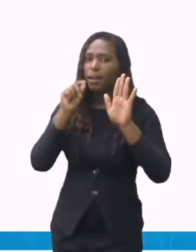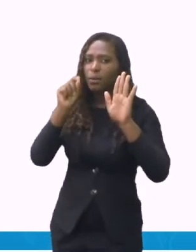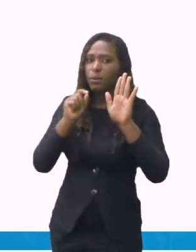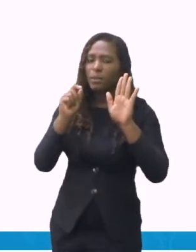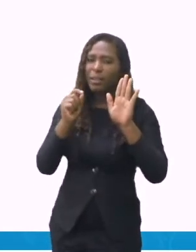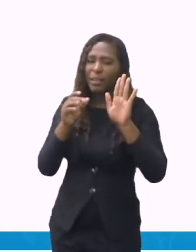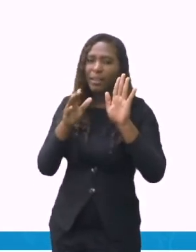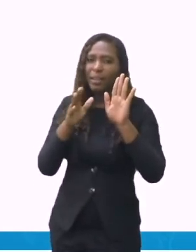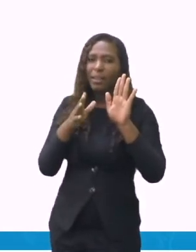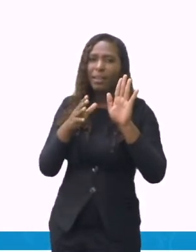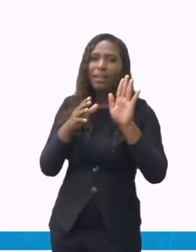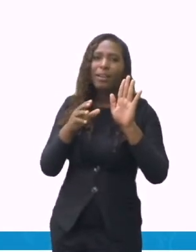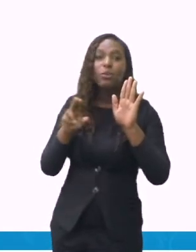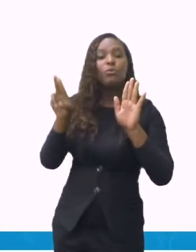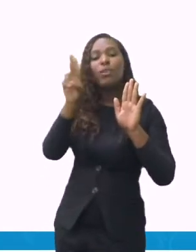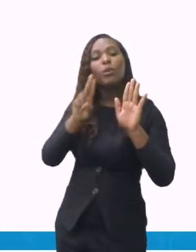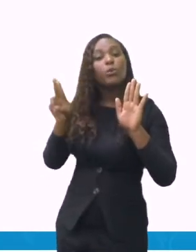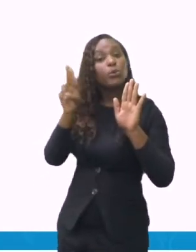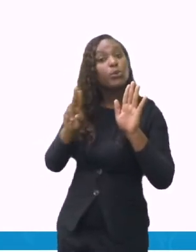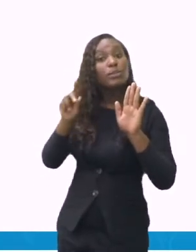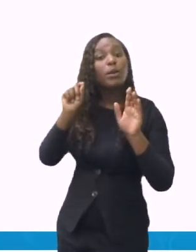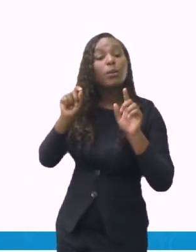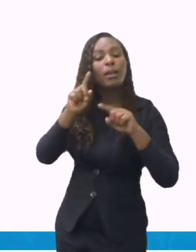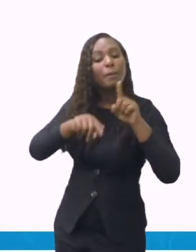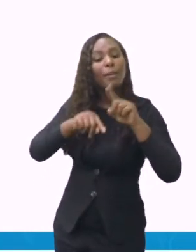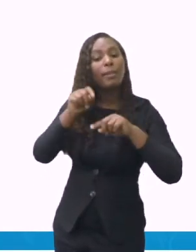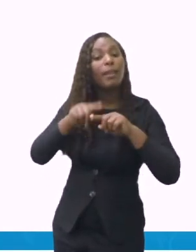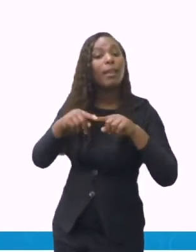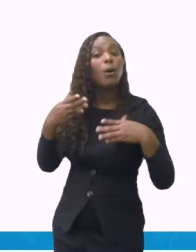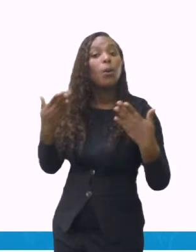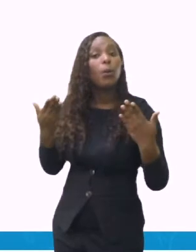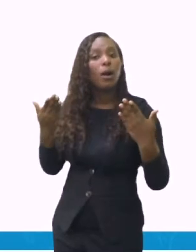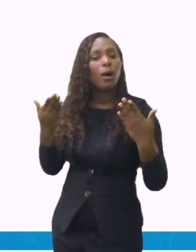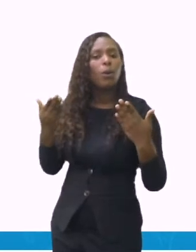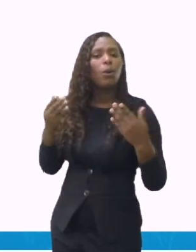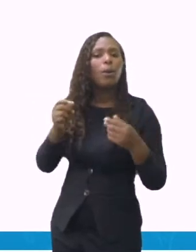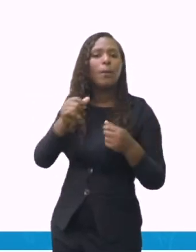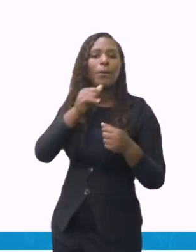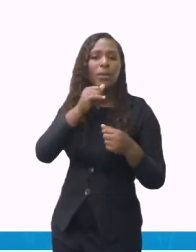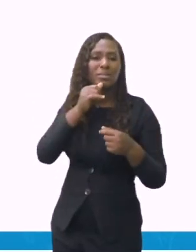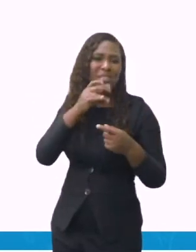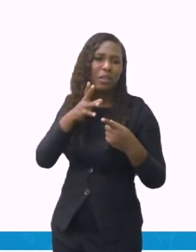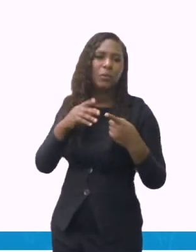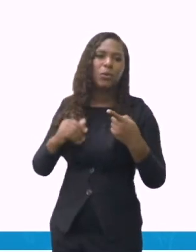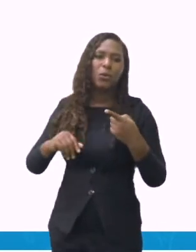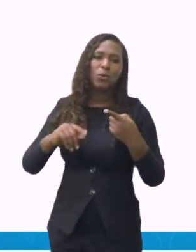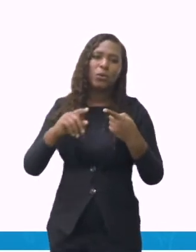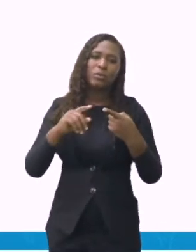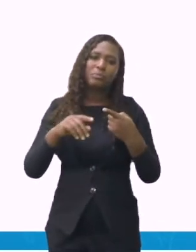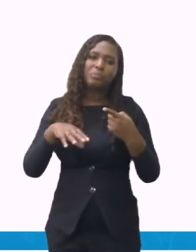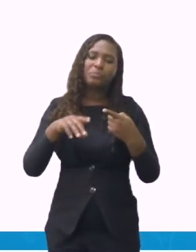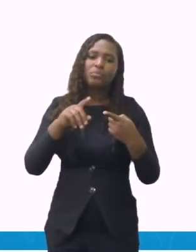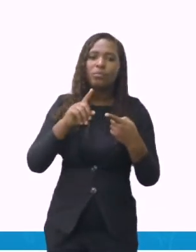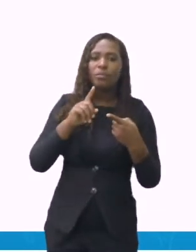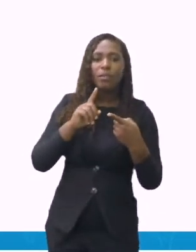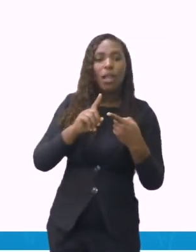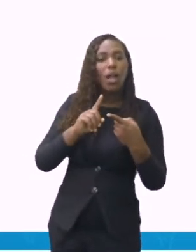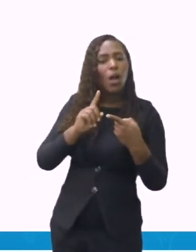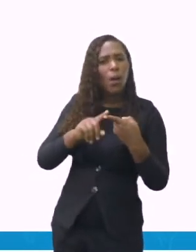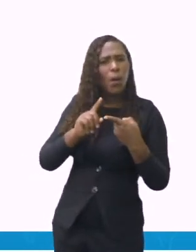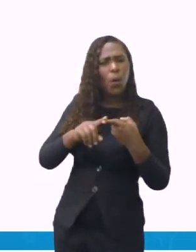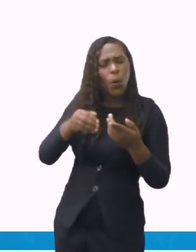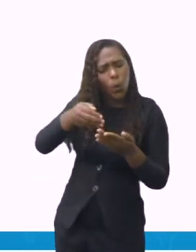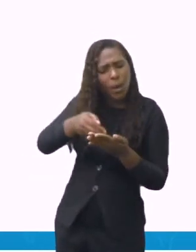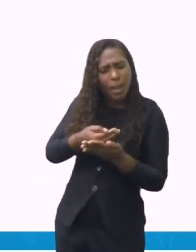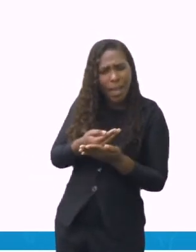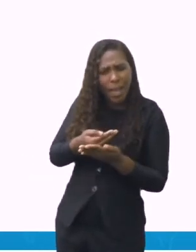vou precisar de quatro colheres, é aquilo que eu disse. São quatro colheres de sopa, são quatro colheres de chá, são quatro